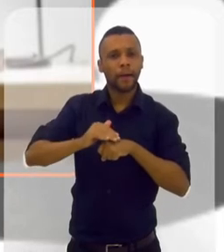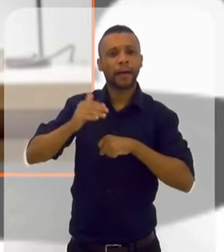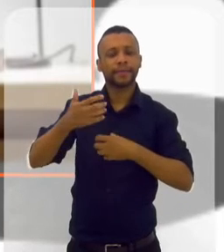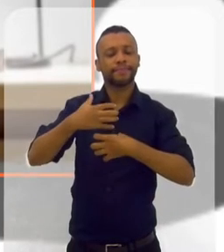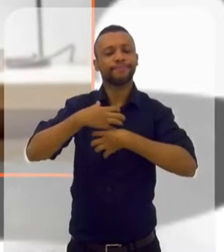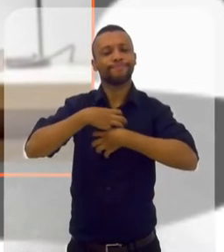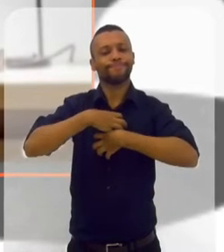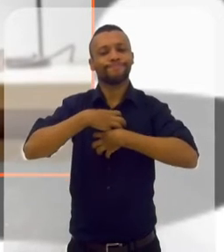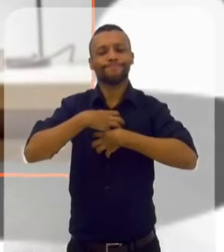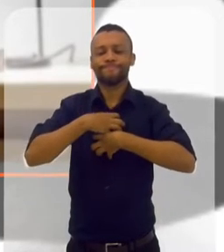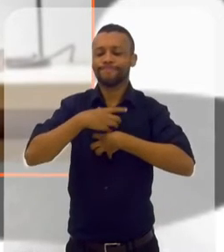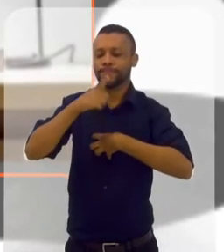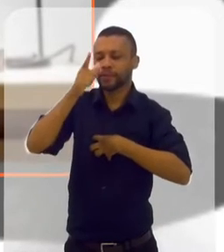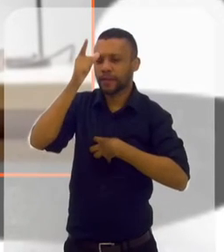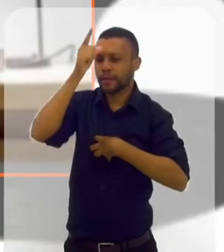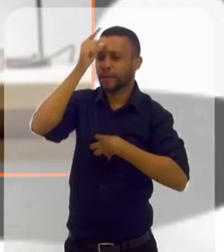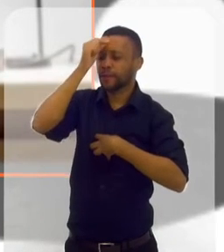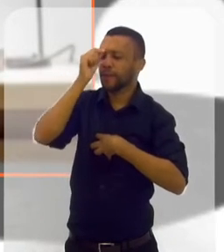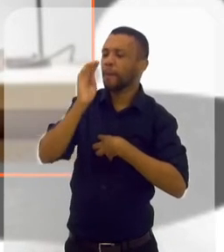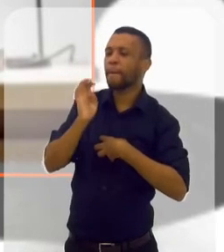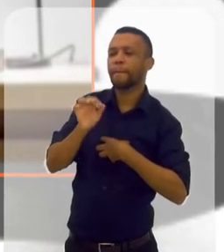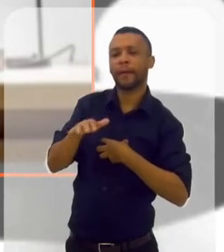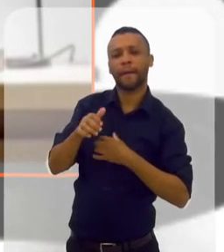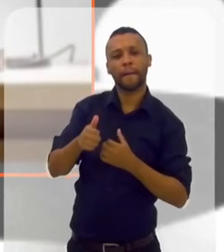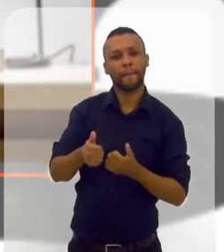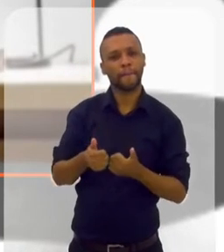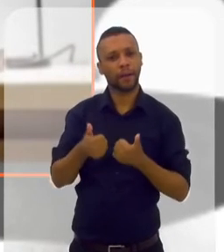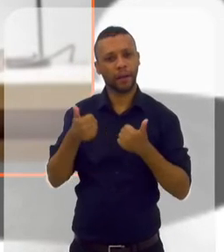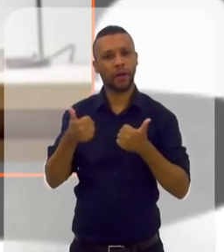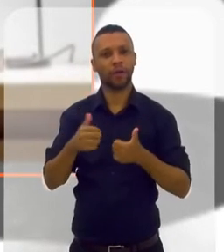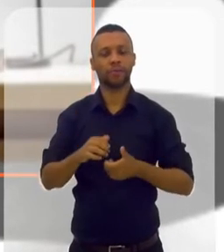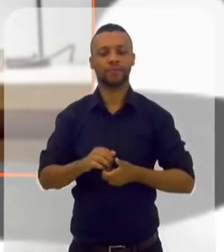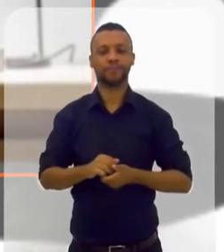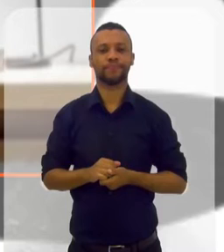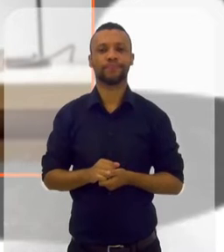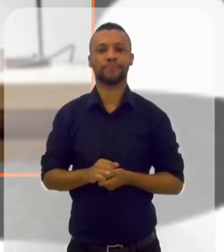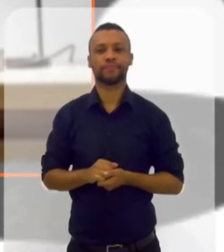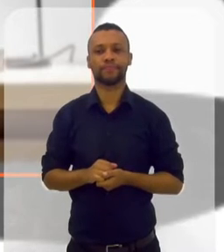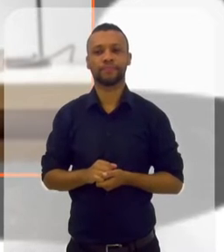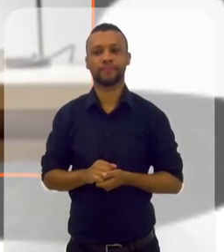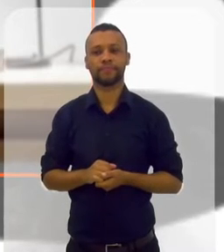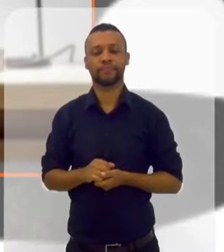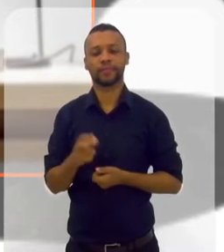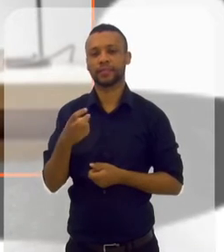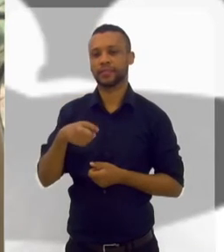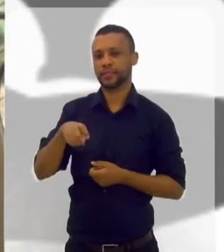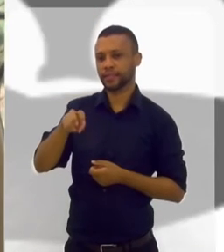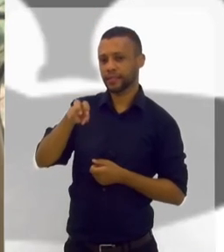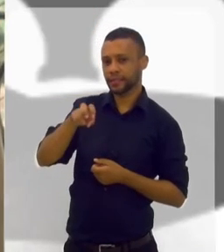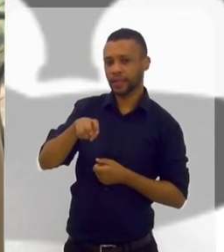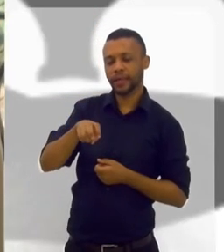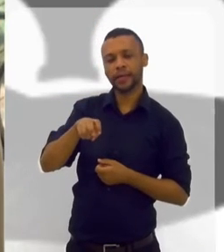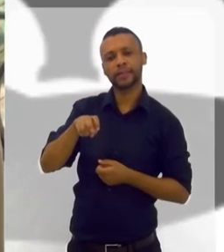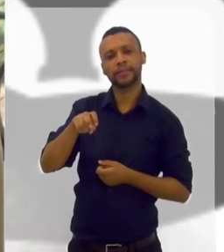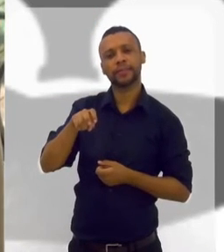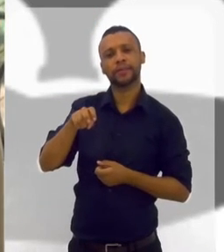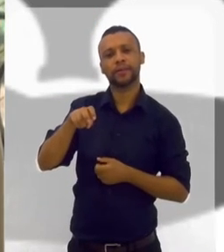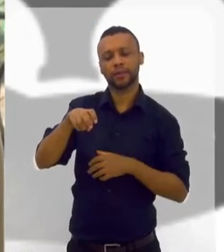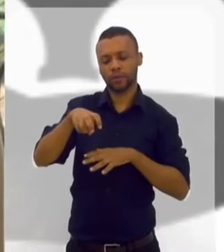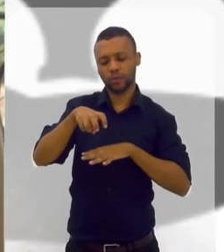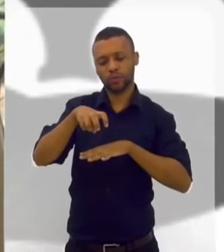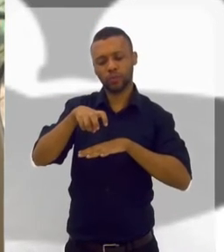Se sentindo cada vez melhor. 6. Descendo, aprofundando cada vez mais.